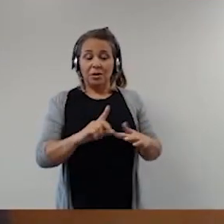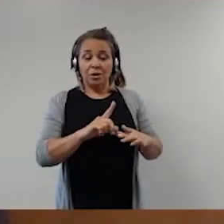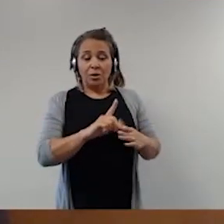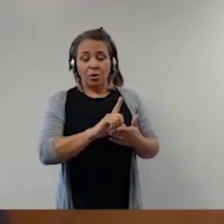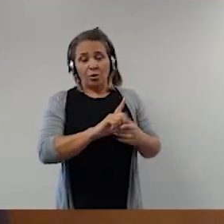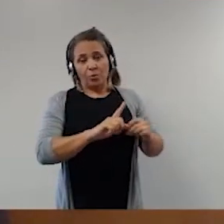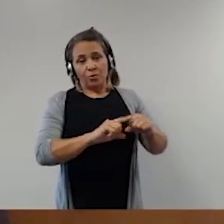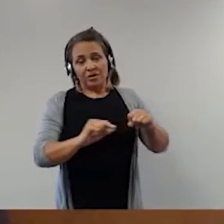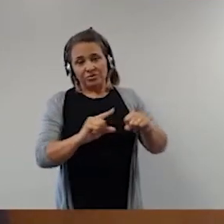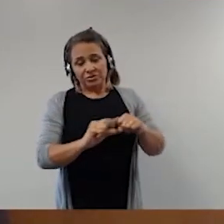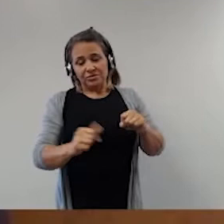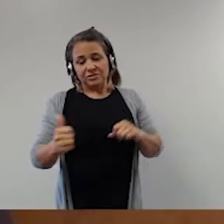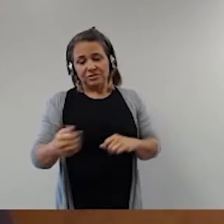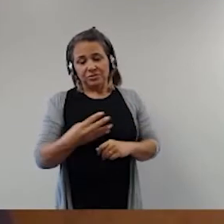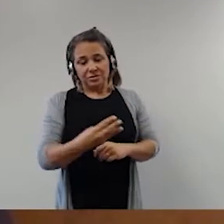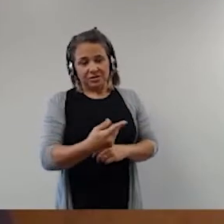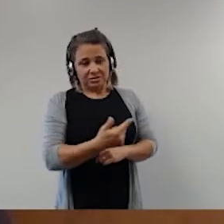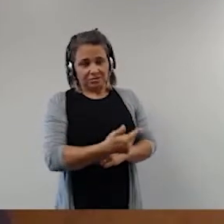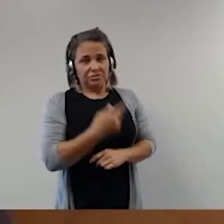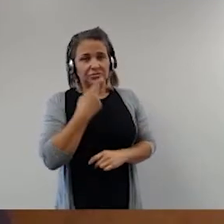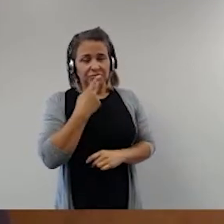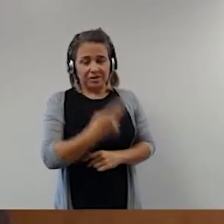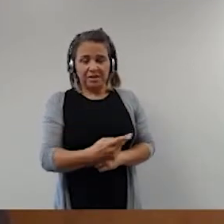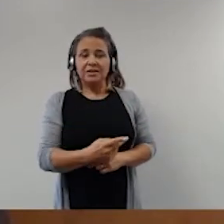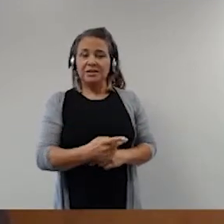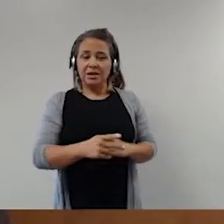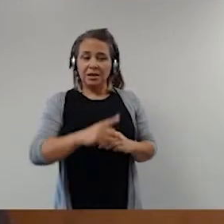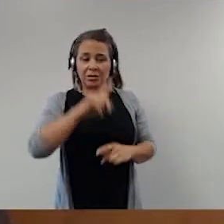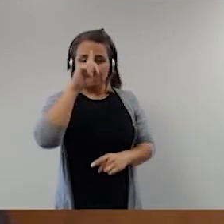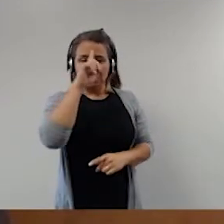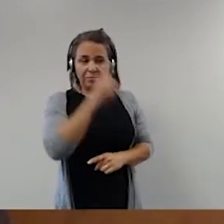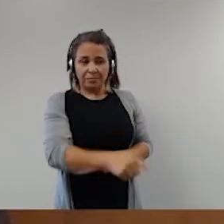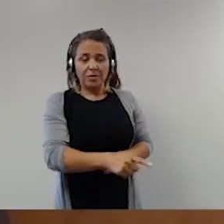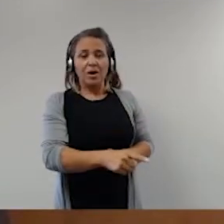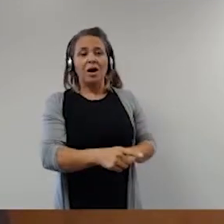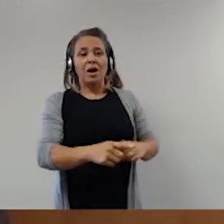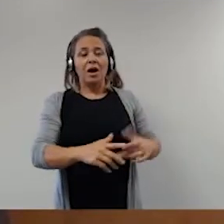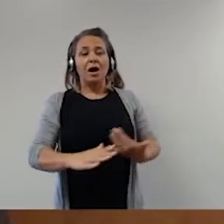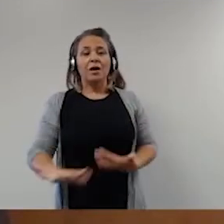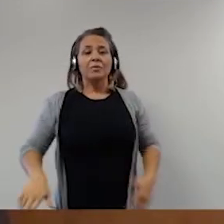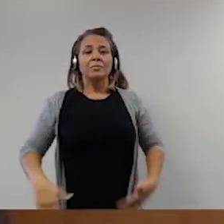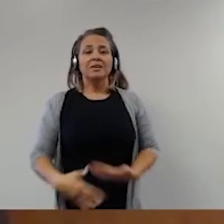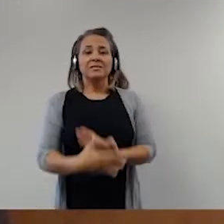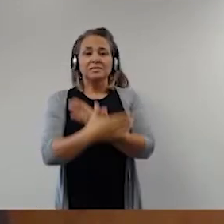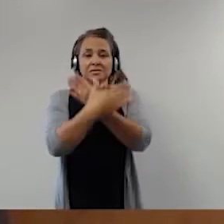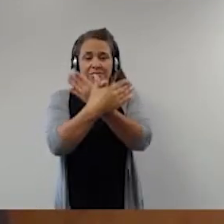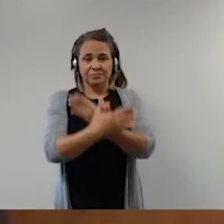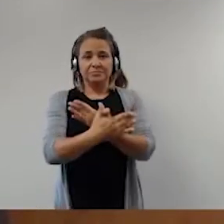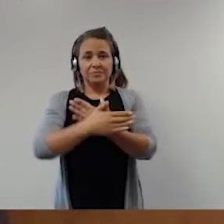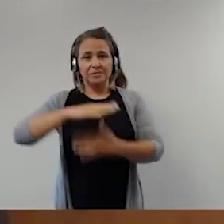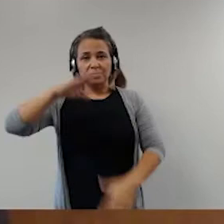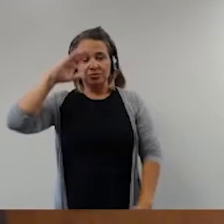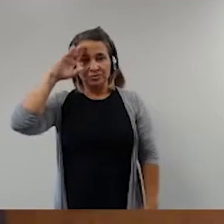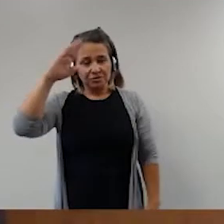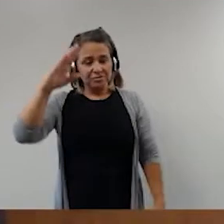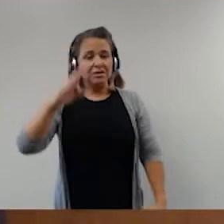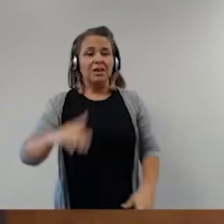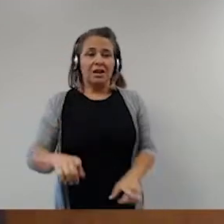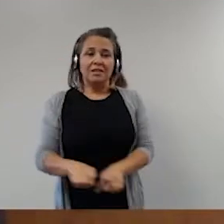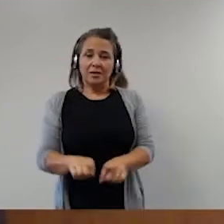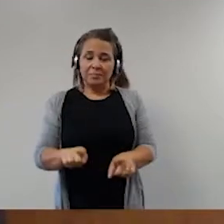constitucional diz que compete às Forças Armadas a garantia da pátria, dos poderes